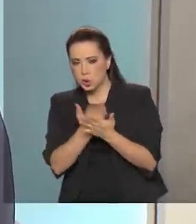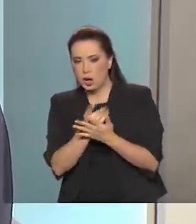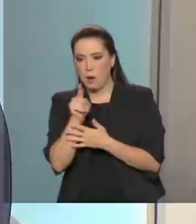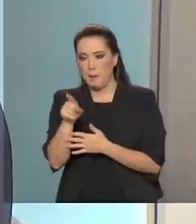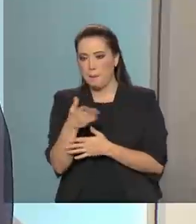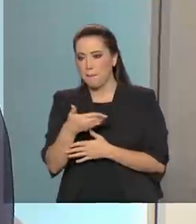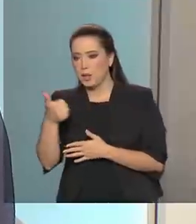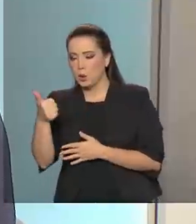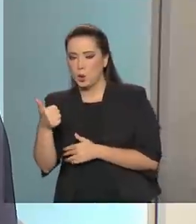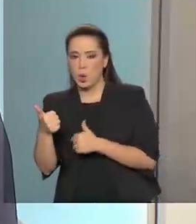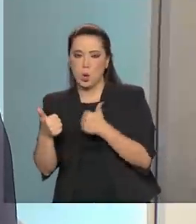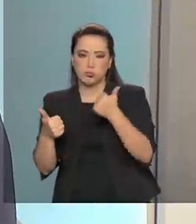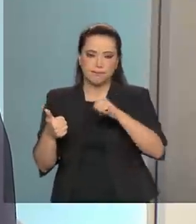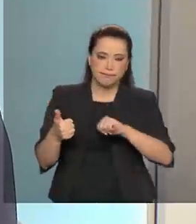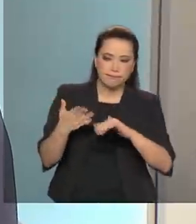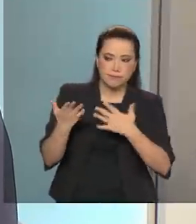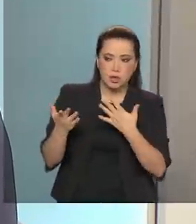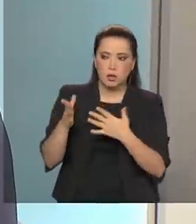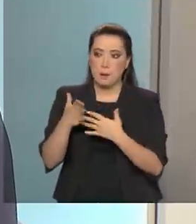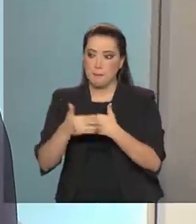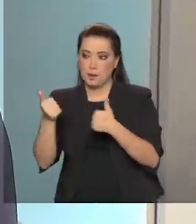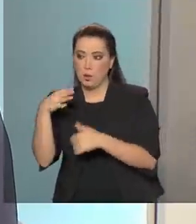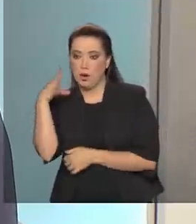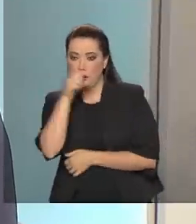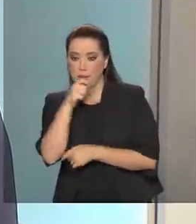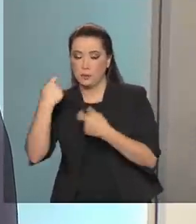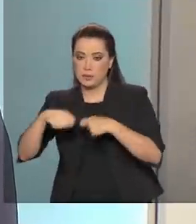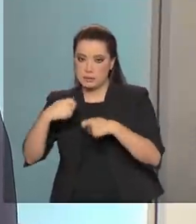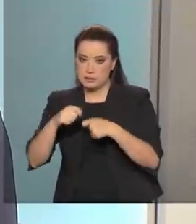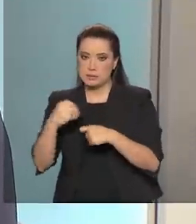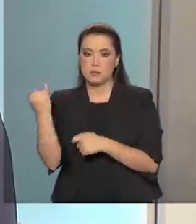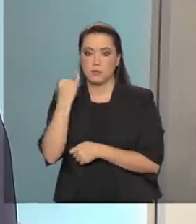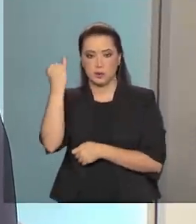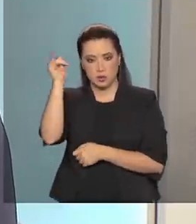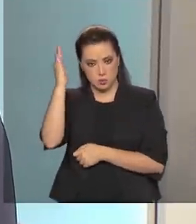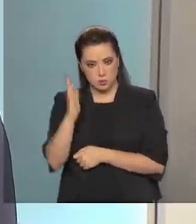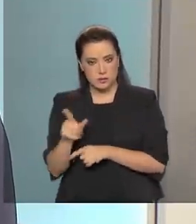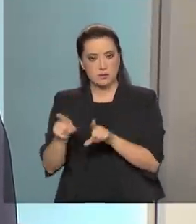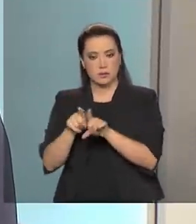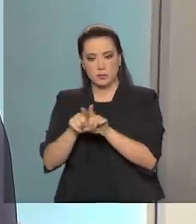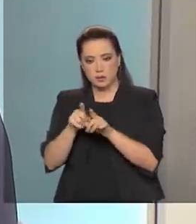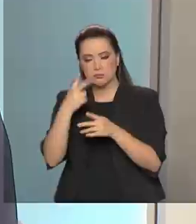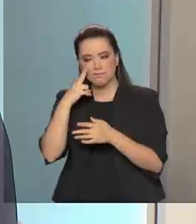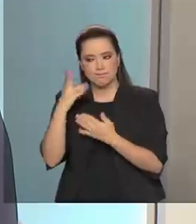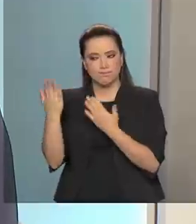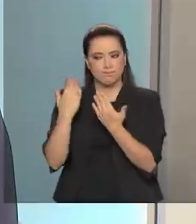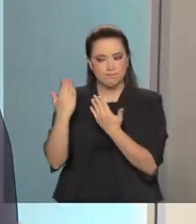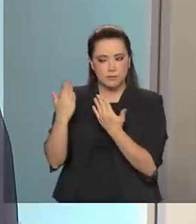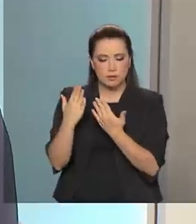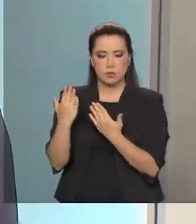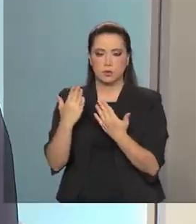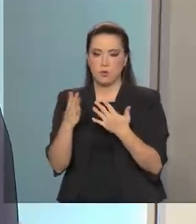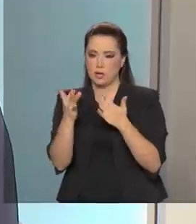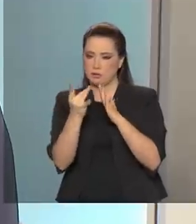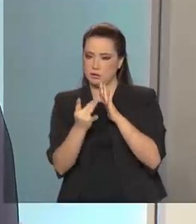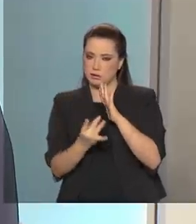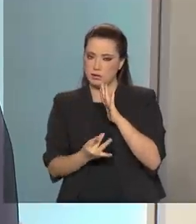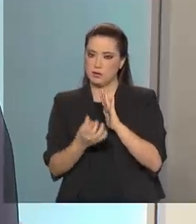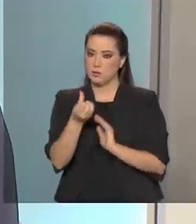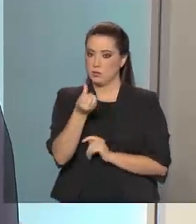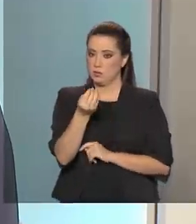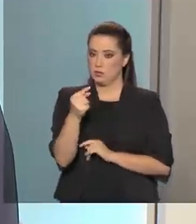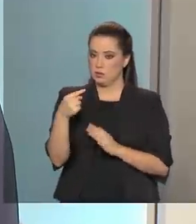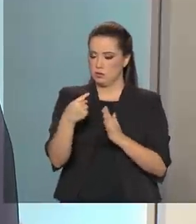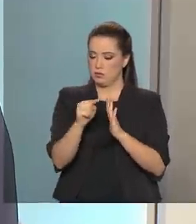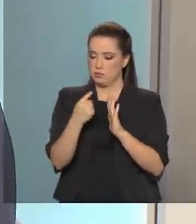cidadão, que tem mais interesse para o Brasil e começar a dar prioridade. Eu lembro que,